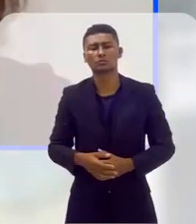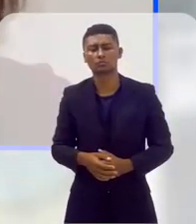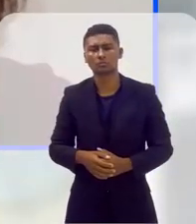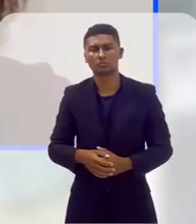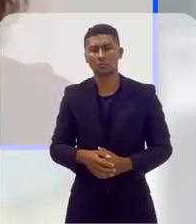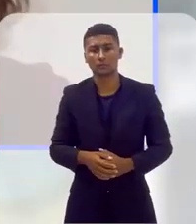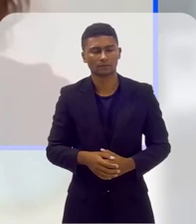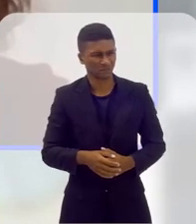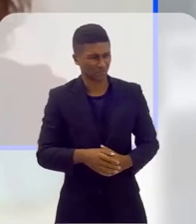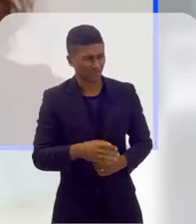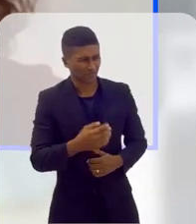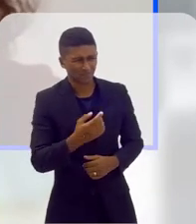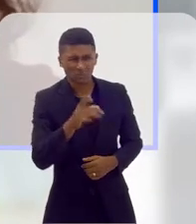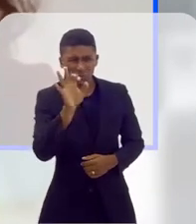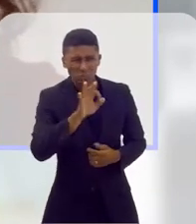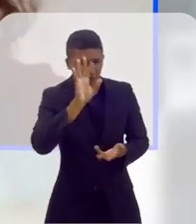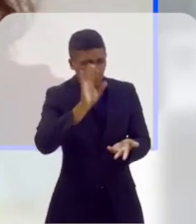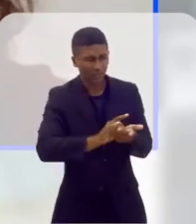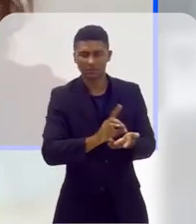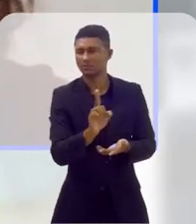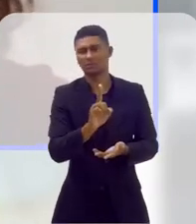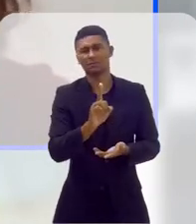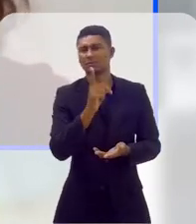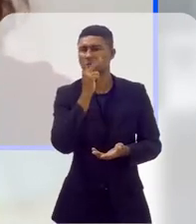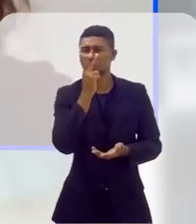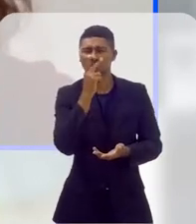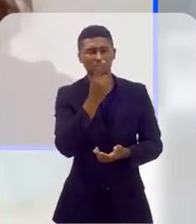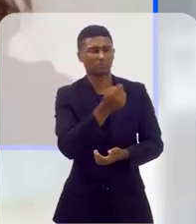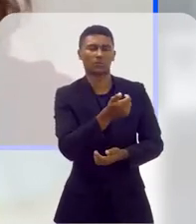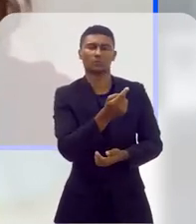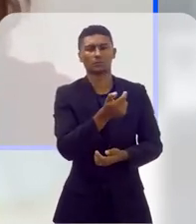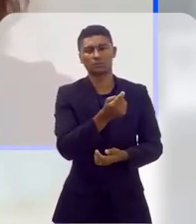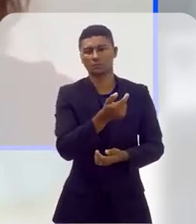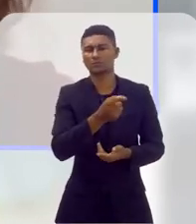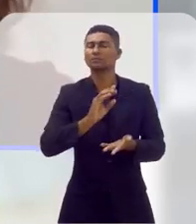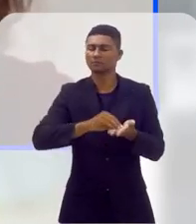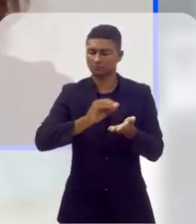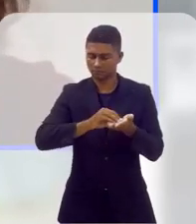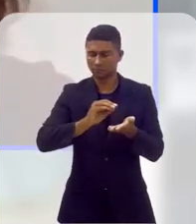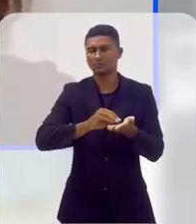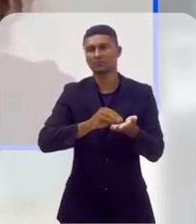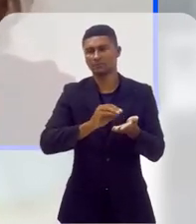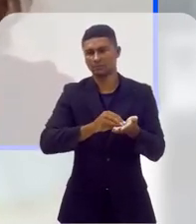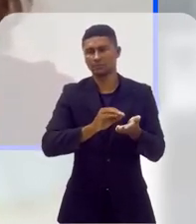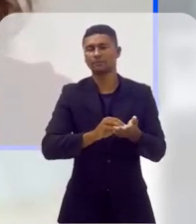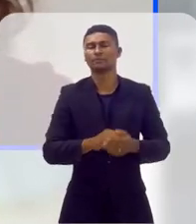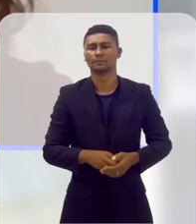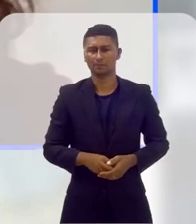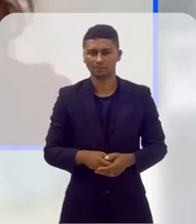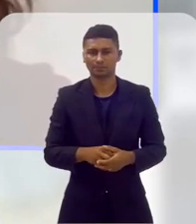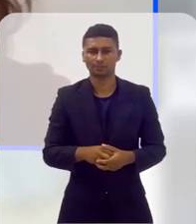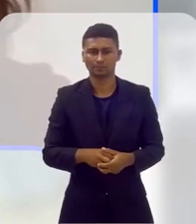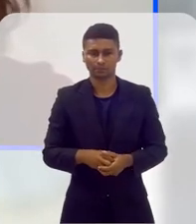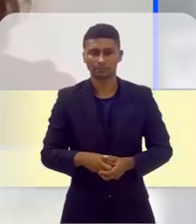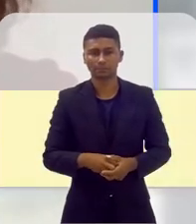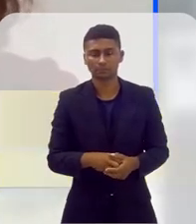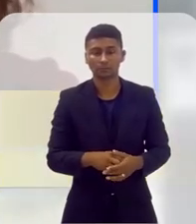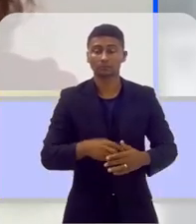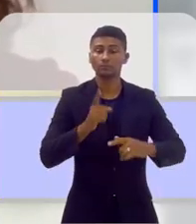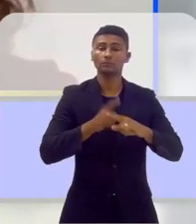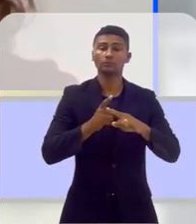não é real. Realmente, há uma subnotificação. Há uma subnotificação por várias questões.